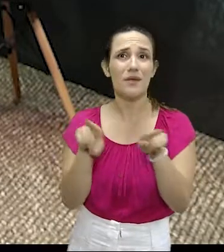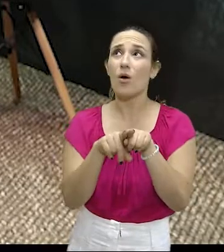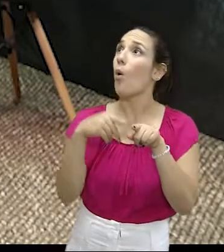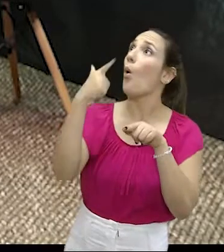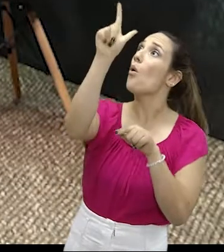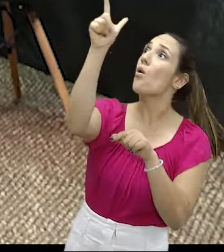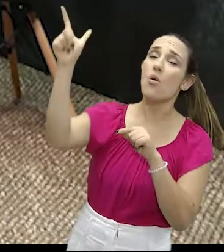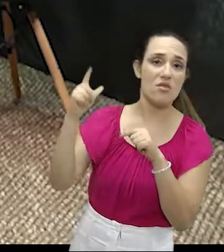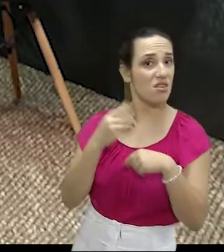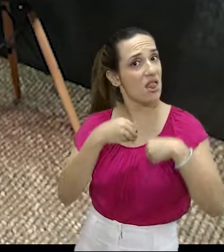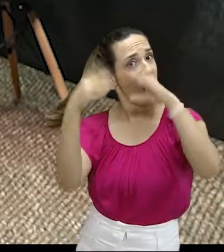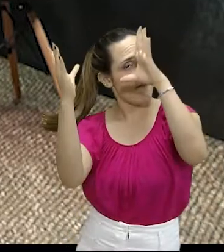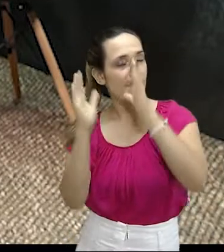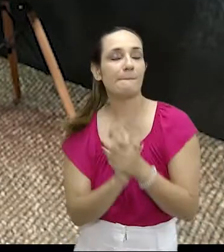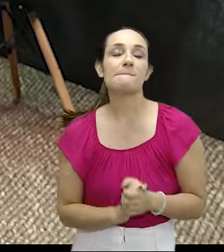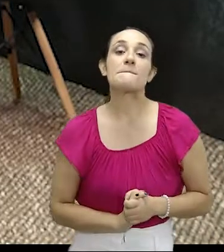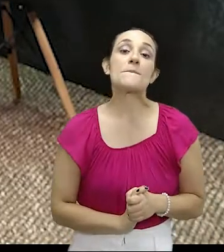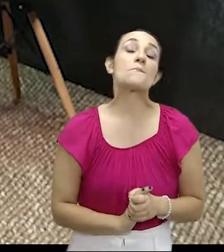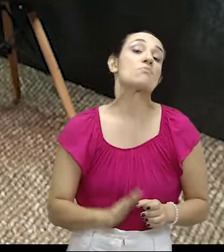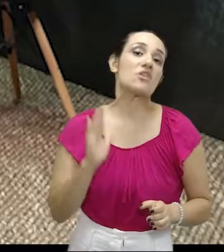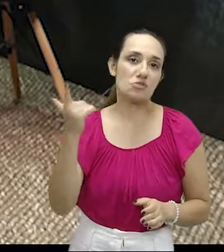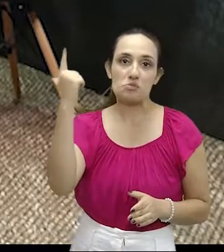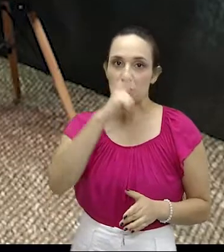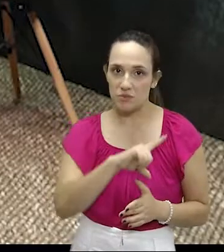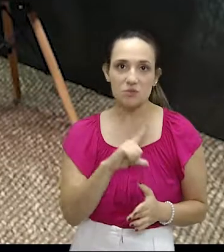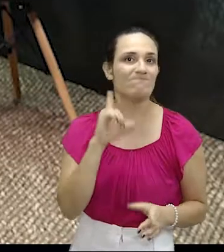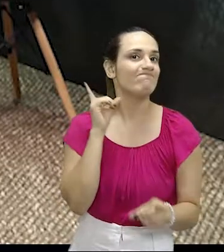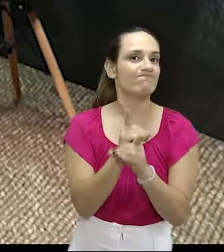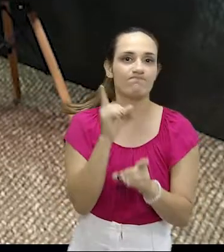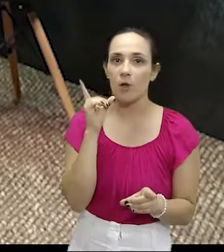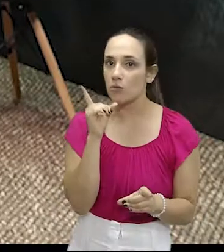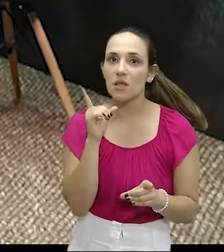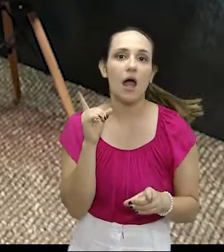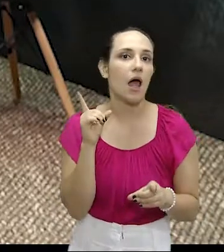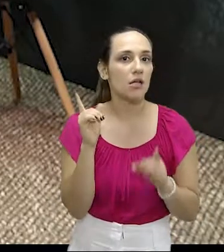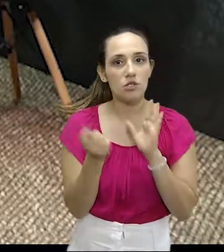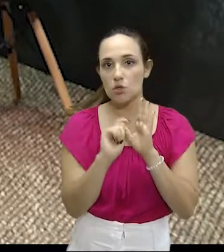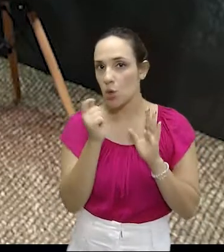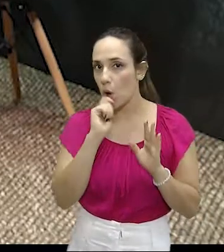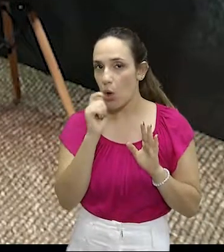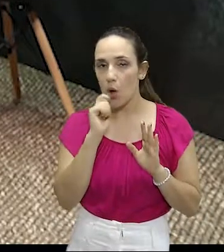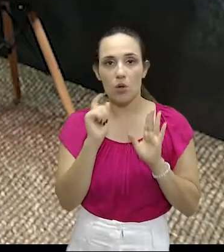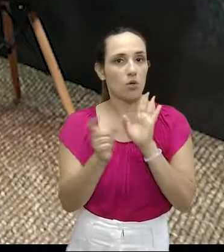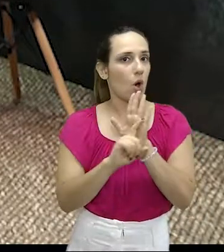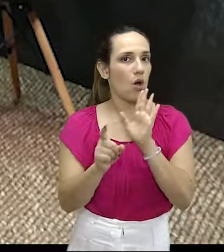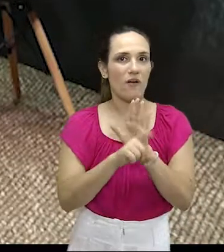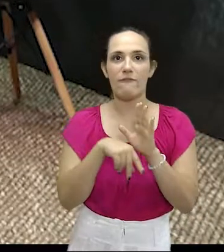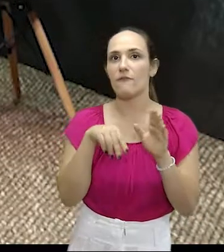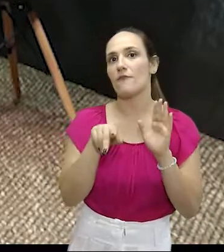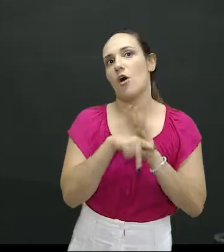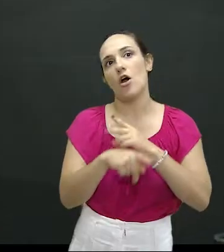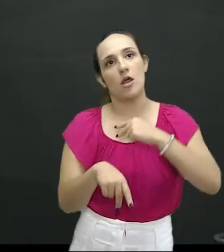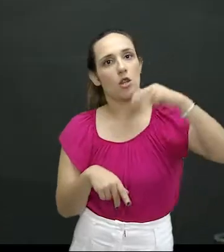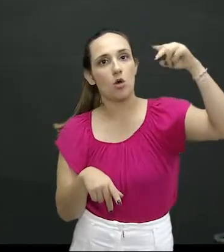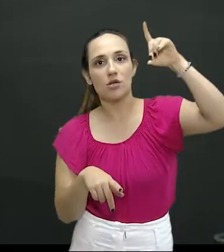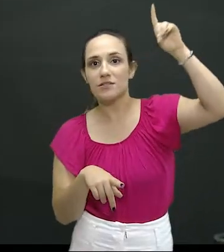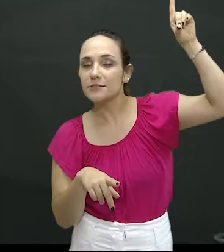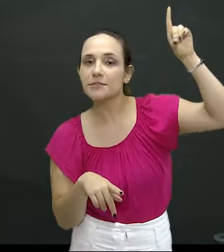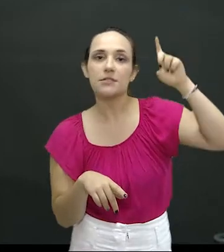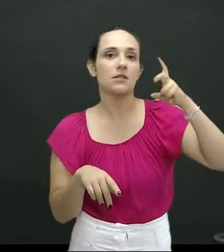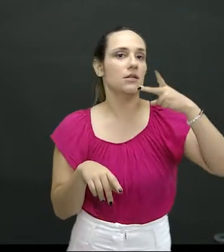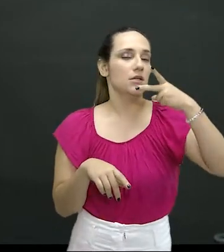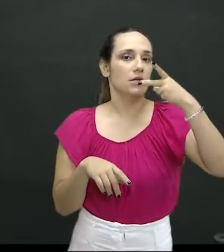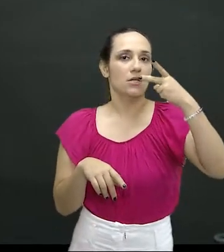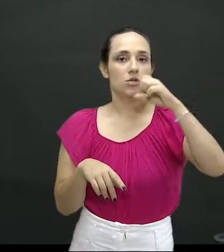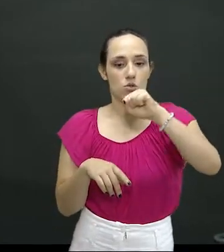temos aqui, já fizemos apreensões de drogas que foram praticamente para todo o estado. Estados do nordeste do país, do sudeste,